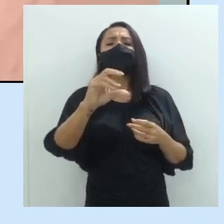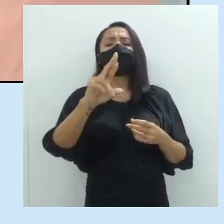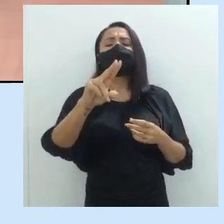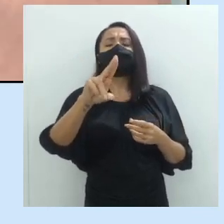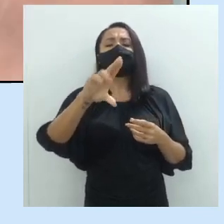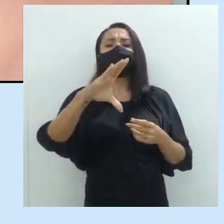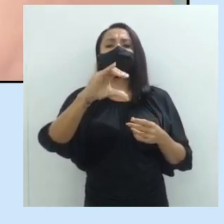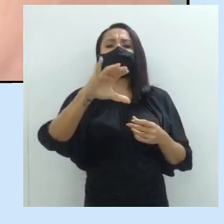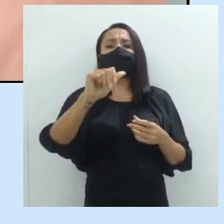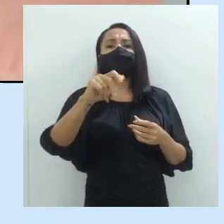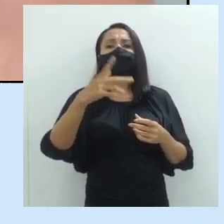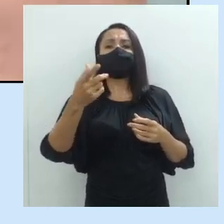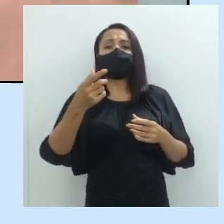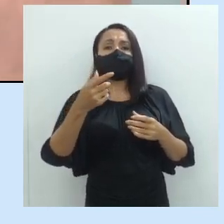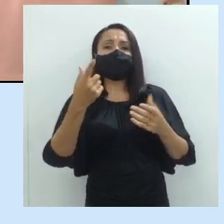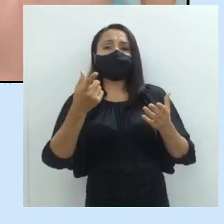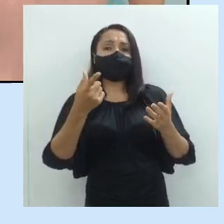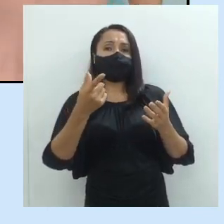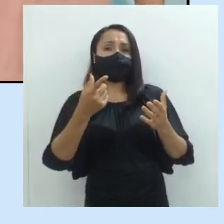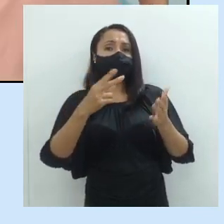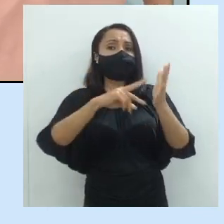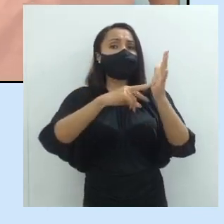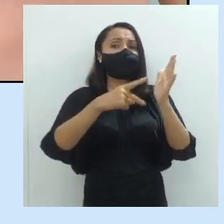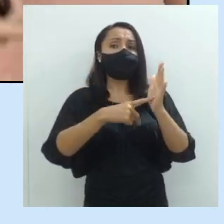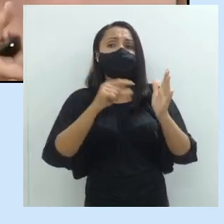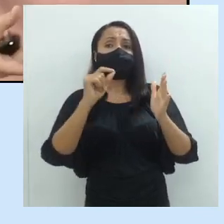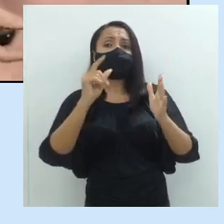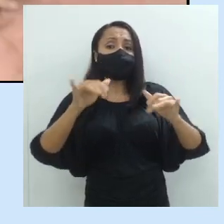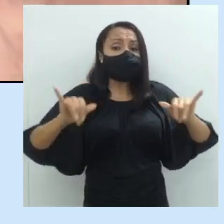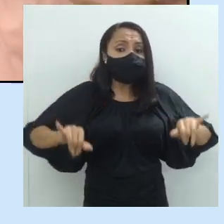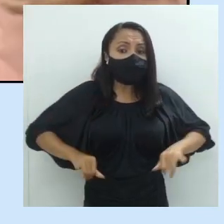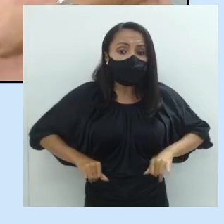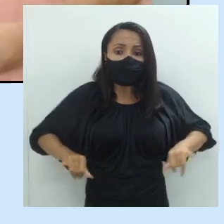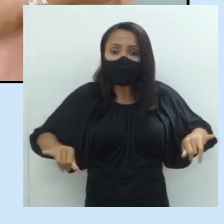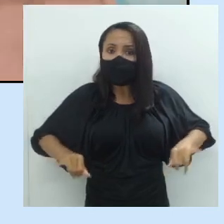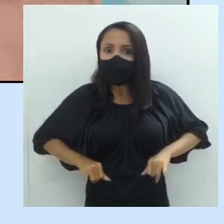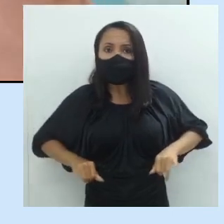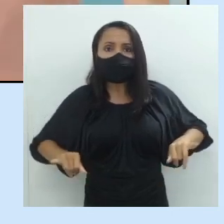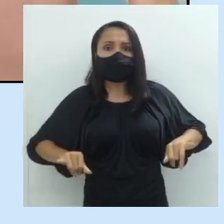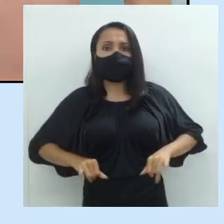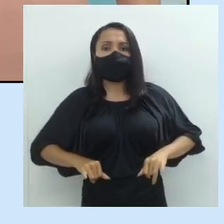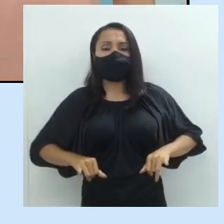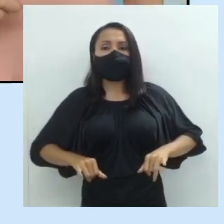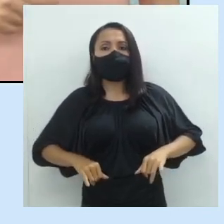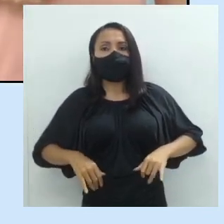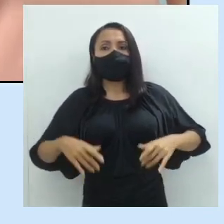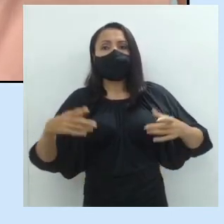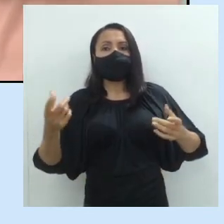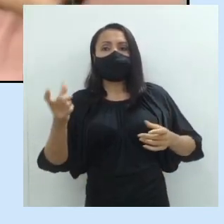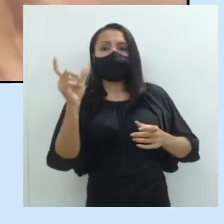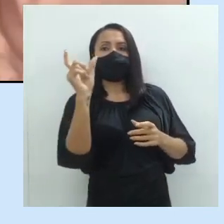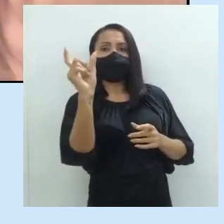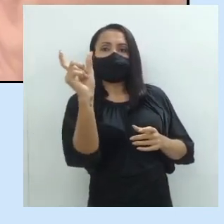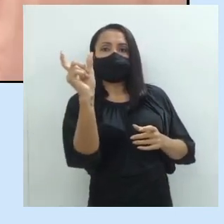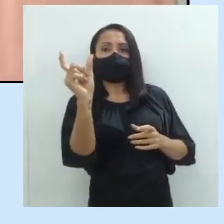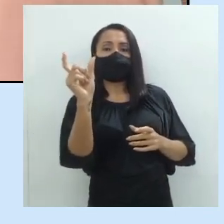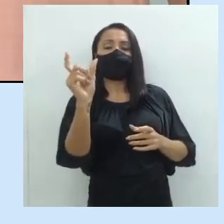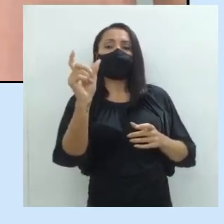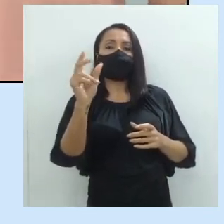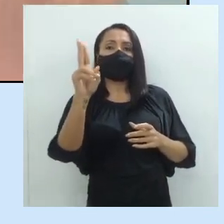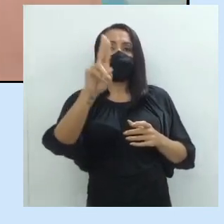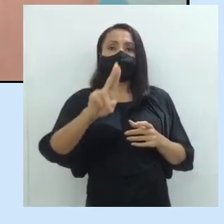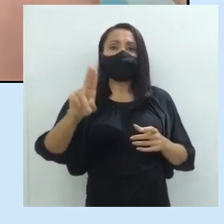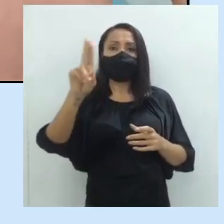para mostrar, para entender que é sofrimento. Via cruzes, que é um termo utilizado na Sexta-feira Santa,